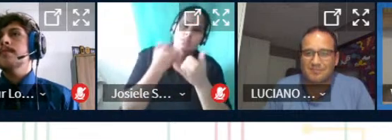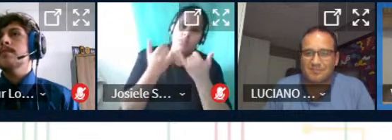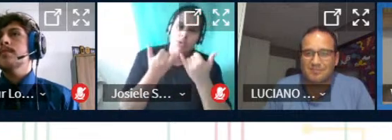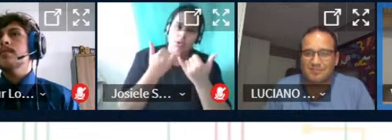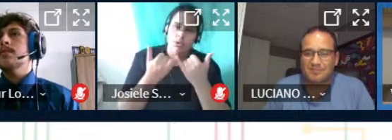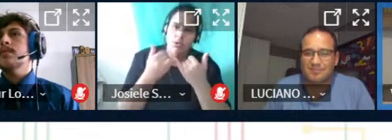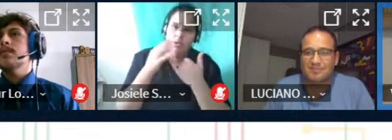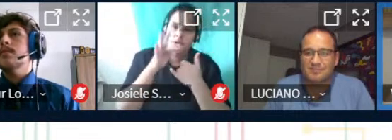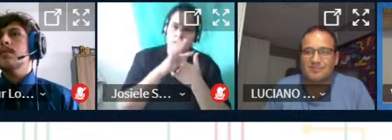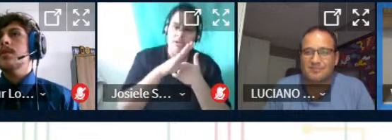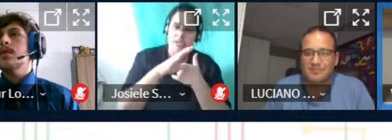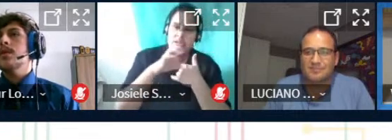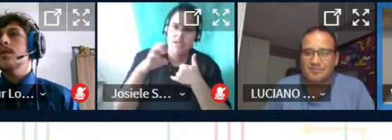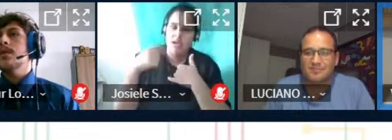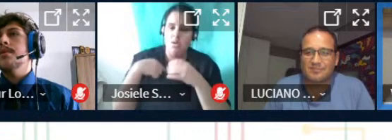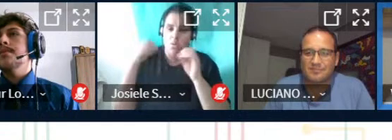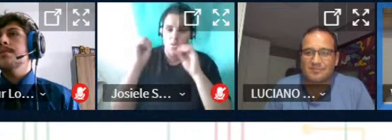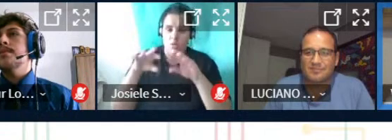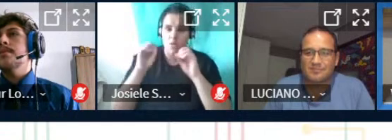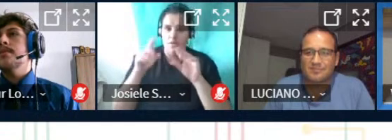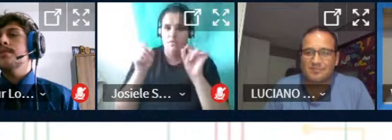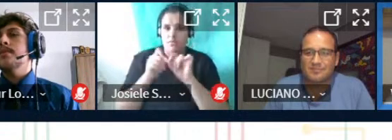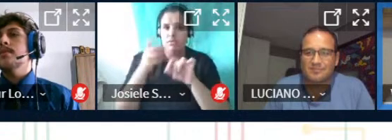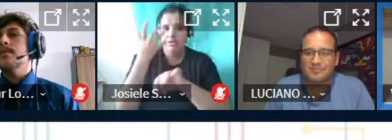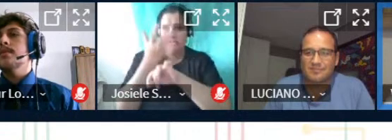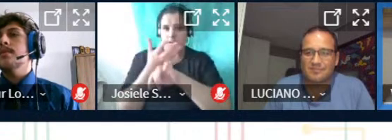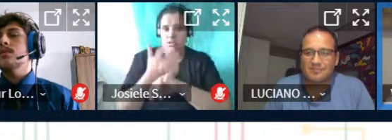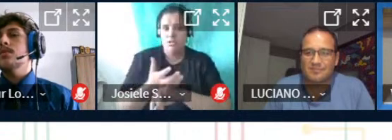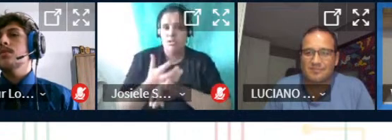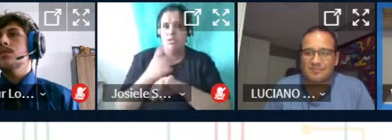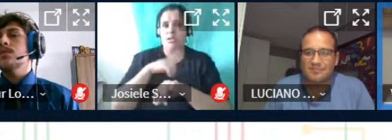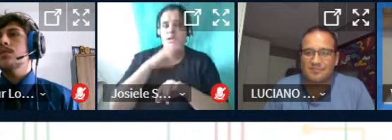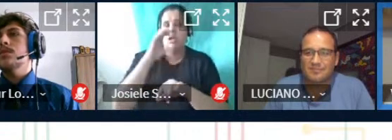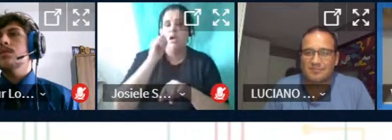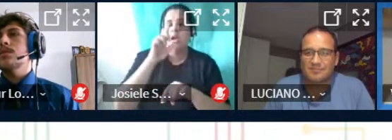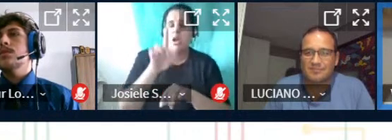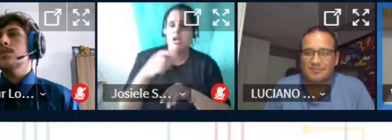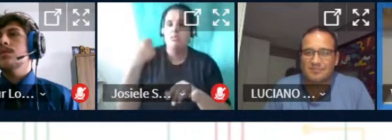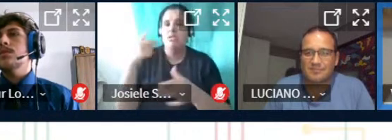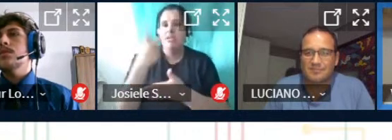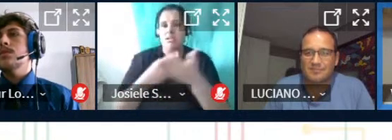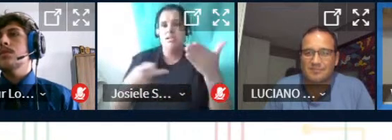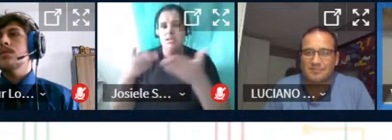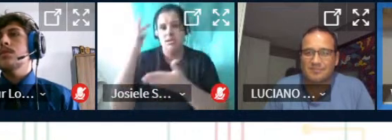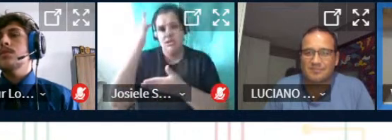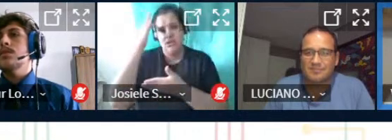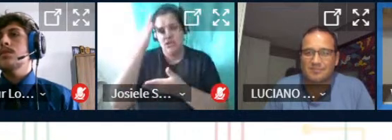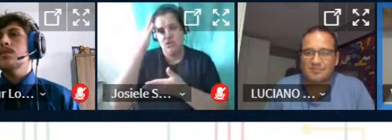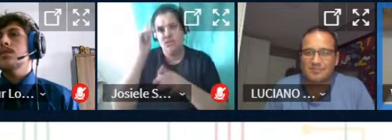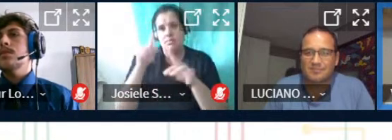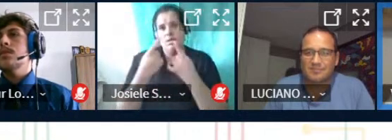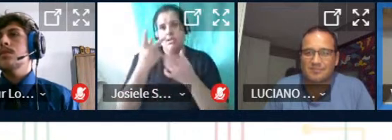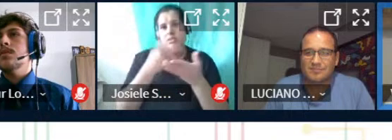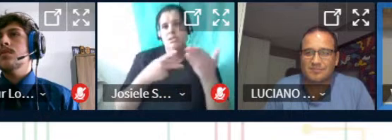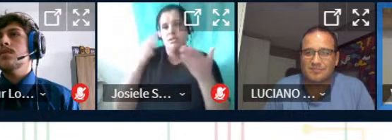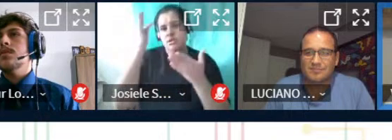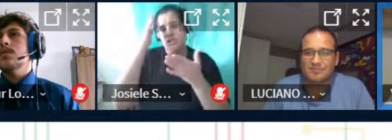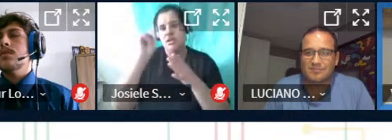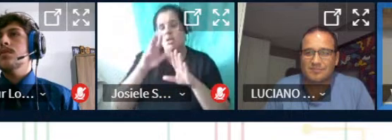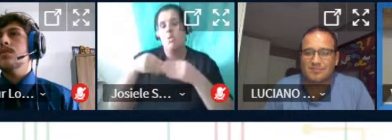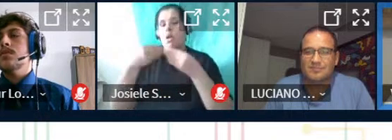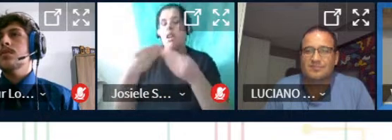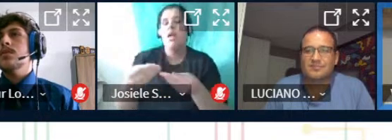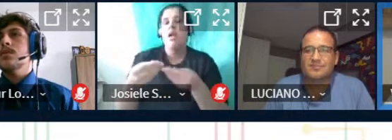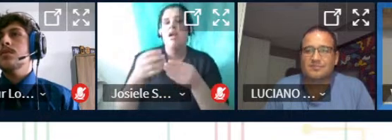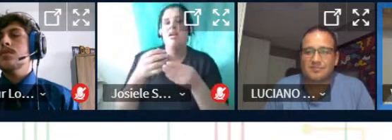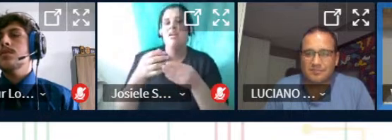TCE que é onde eu dou aula para fazer a disciplina que tem o CAD precisa fazer o desenho técnico mas o desenho técnico a gente não ofereceu em APNP